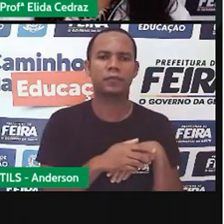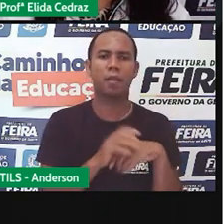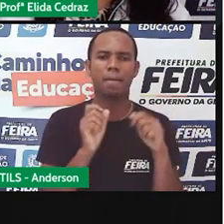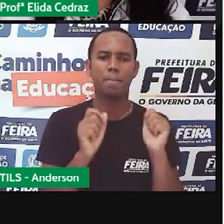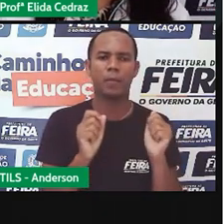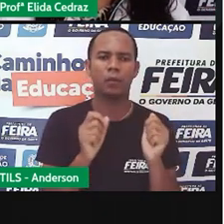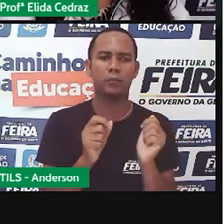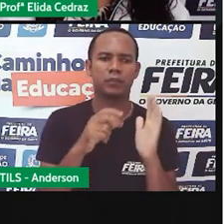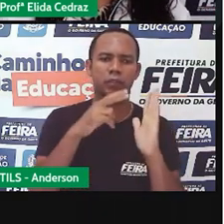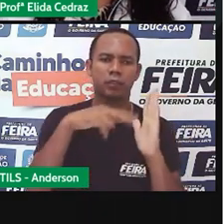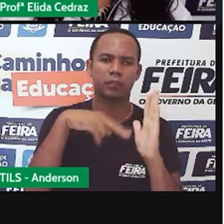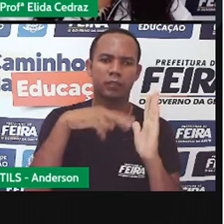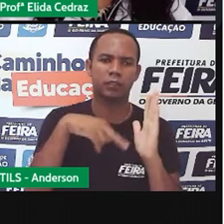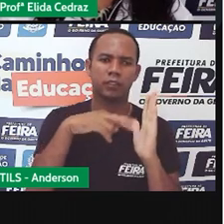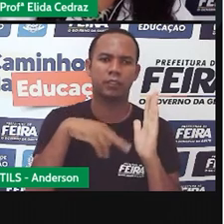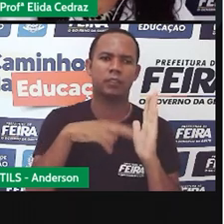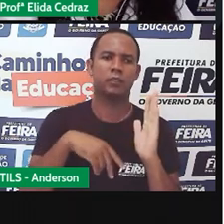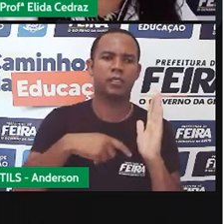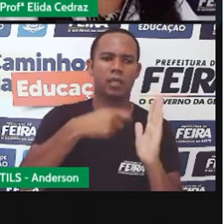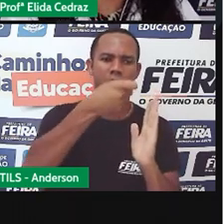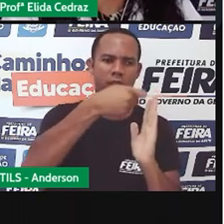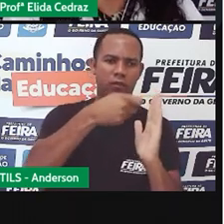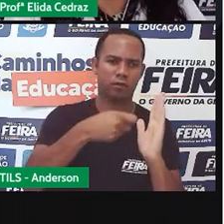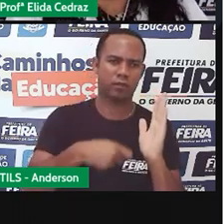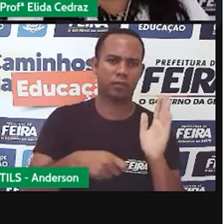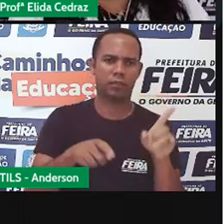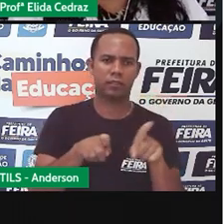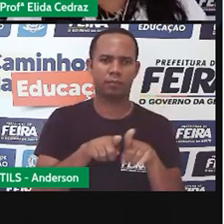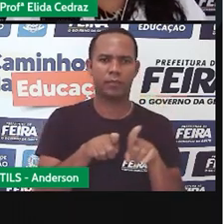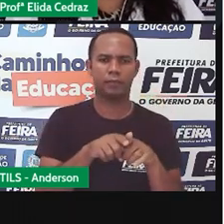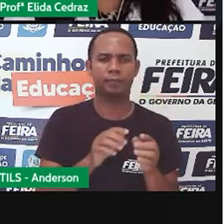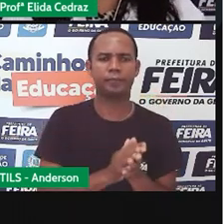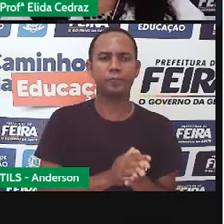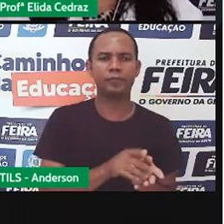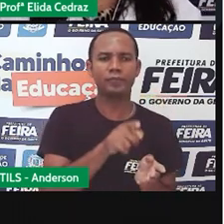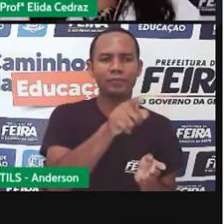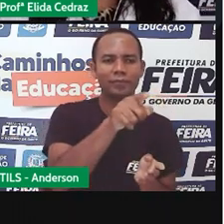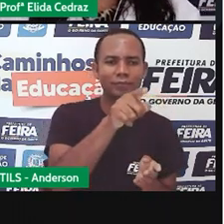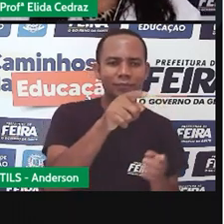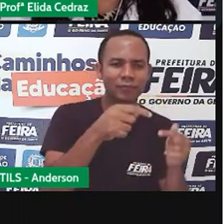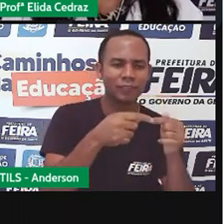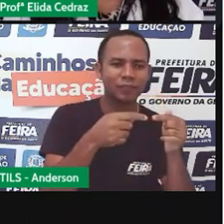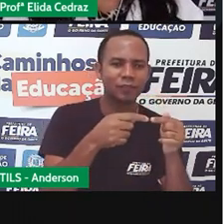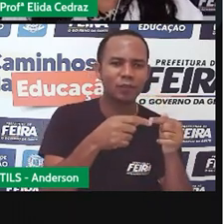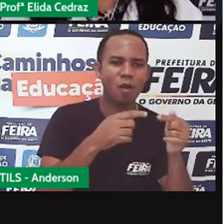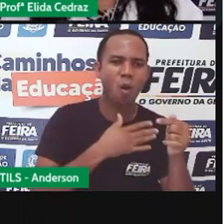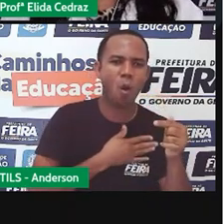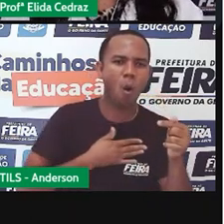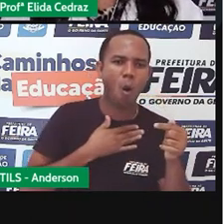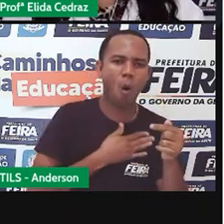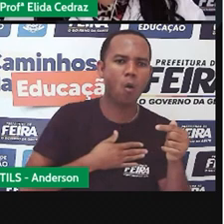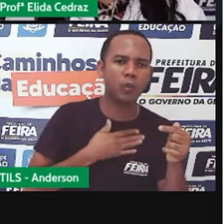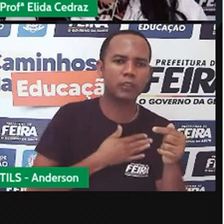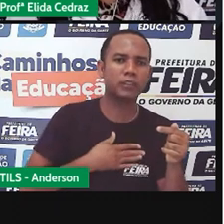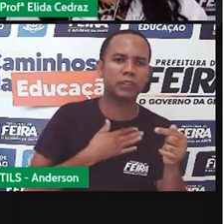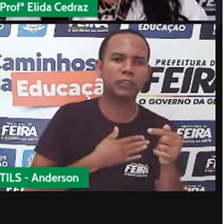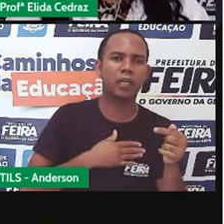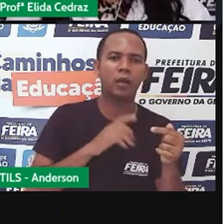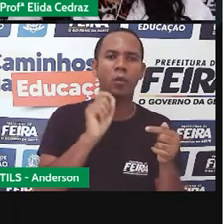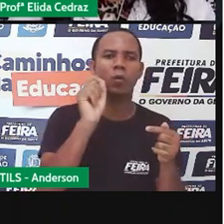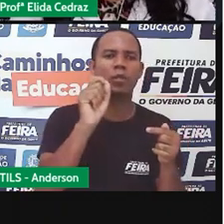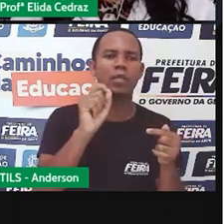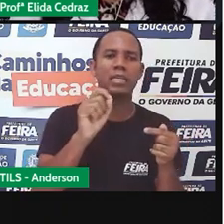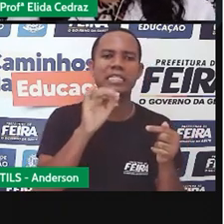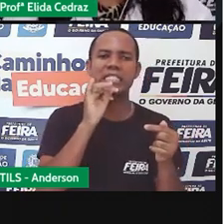fazer a leitura e as anotações. O horóscopo é para quem gosta de saber a previsão dos